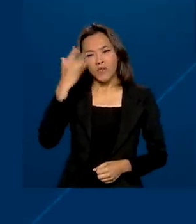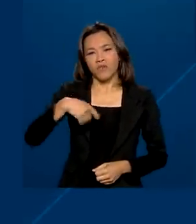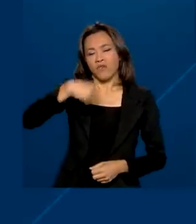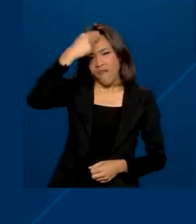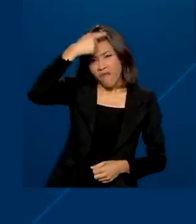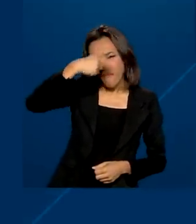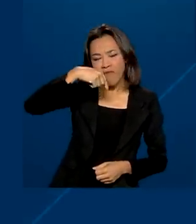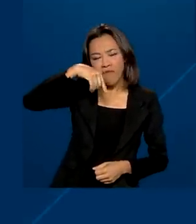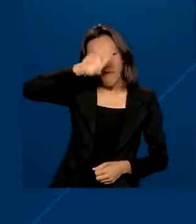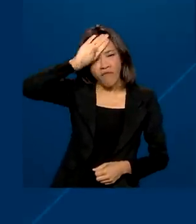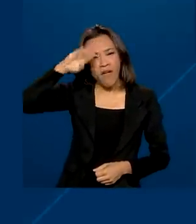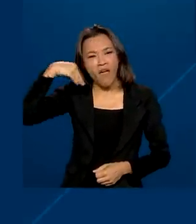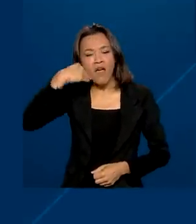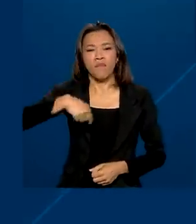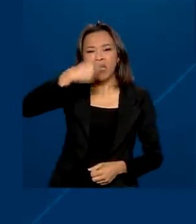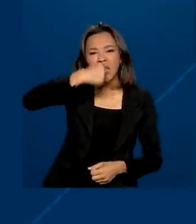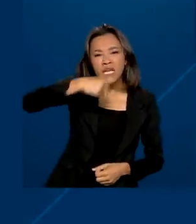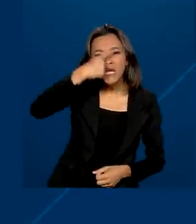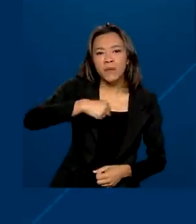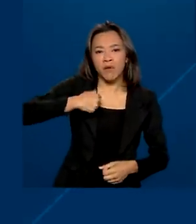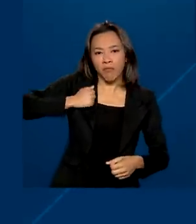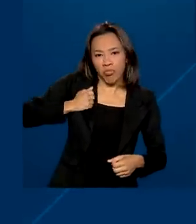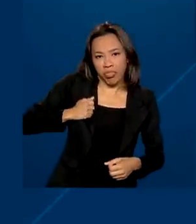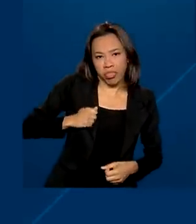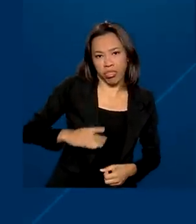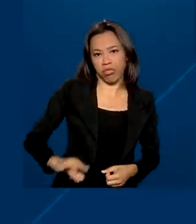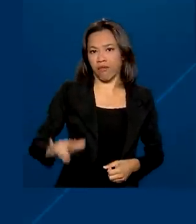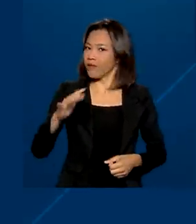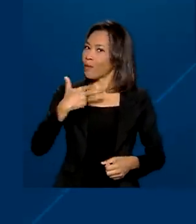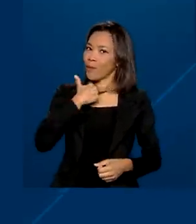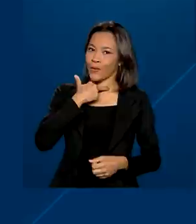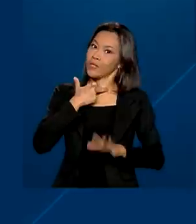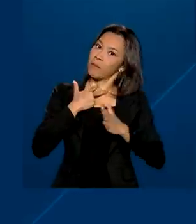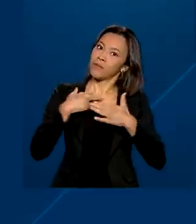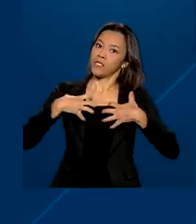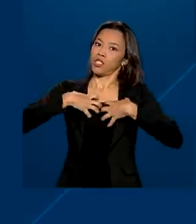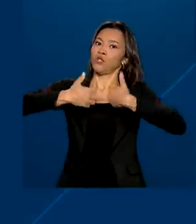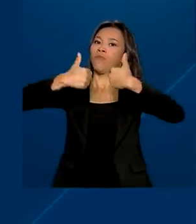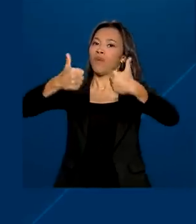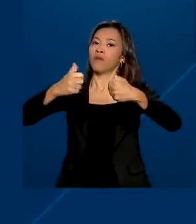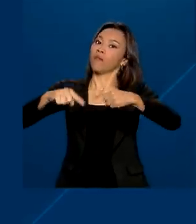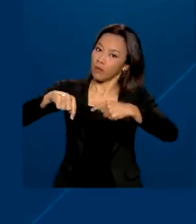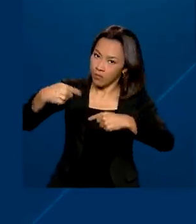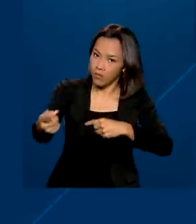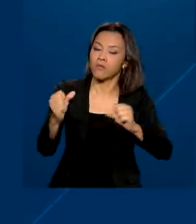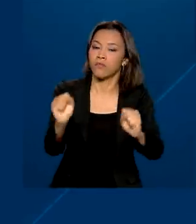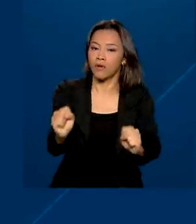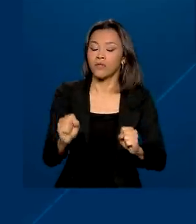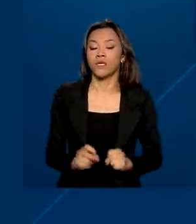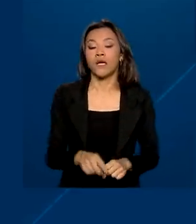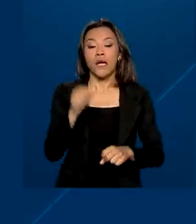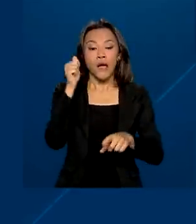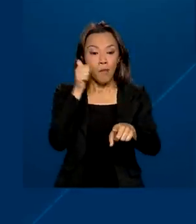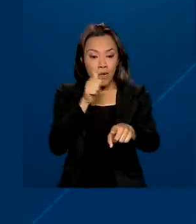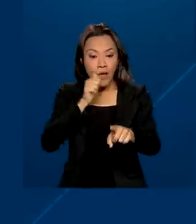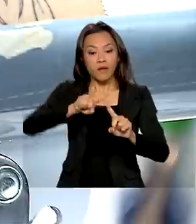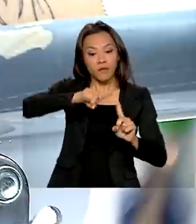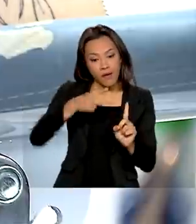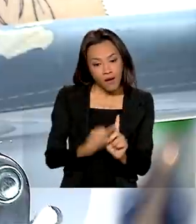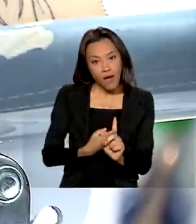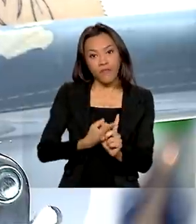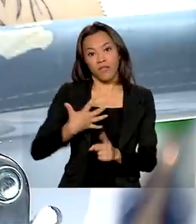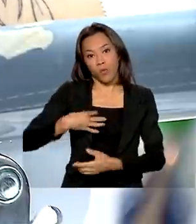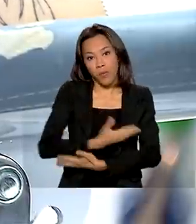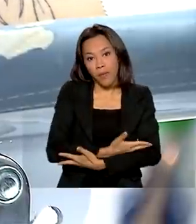ou diarreia recente não podem doar até se sentirem melhor. Grávidas e mulheres no pós-parto também não.